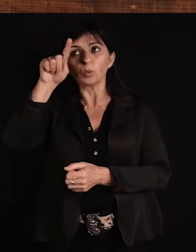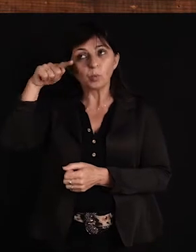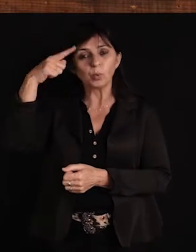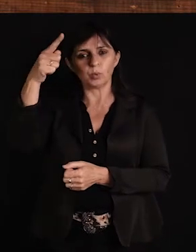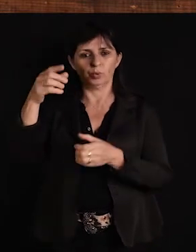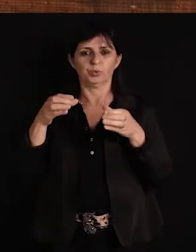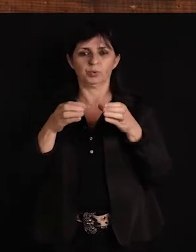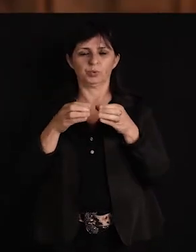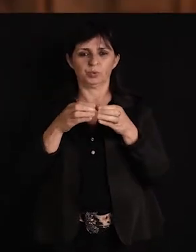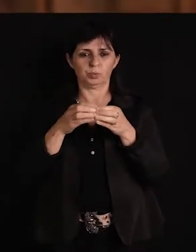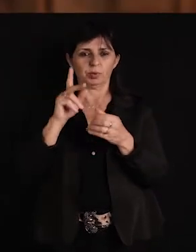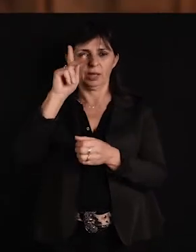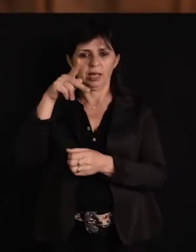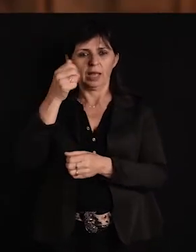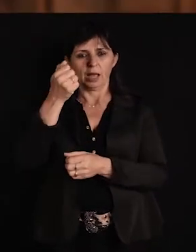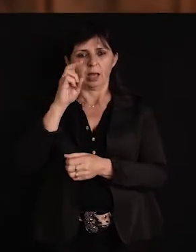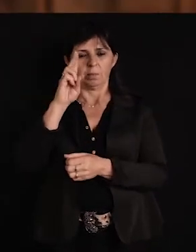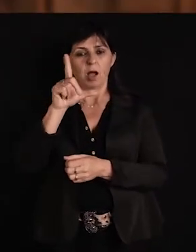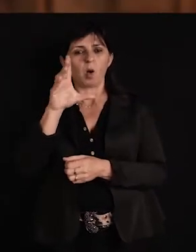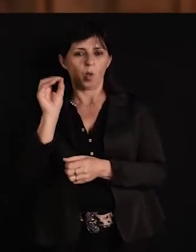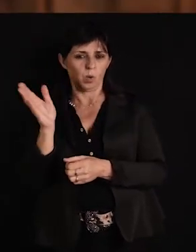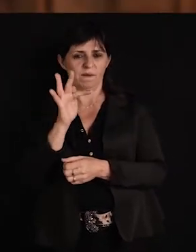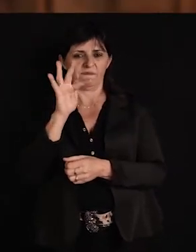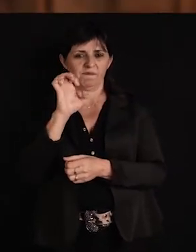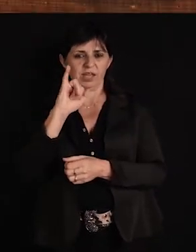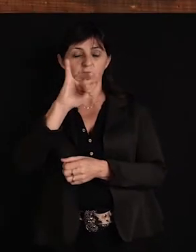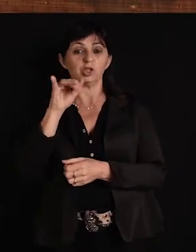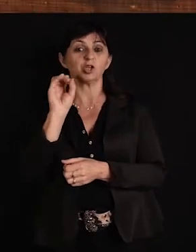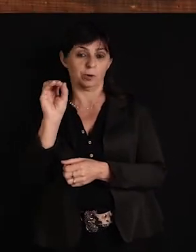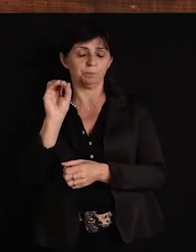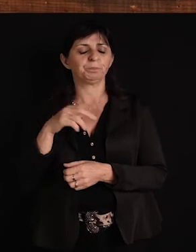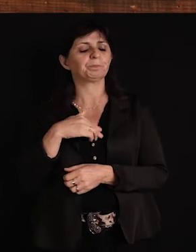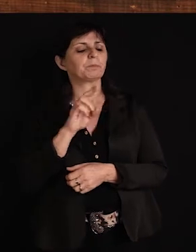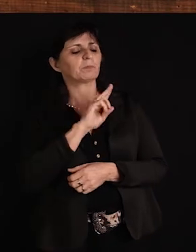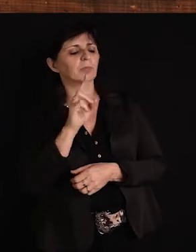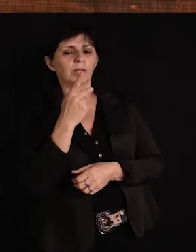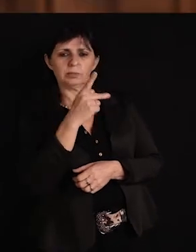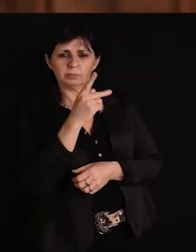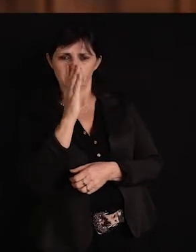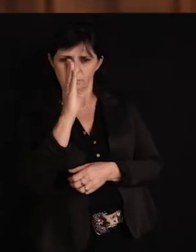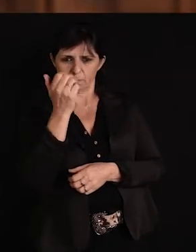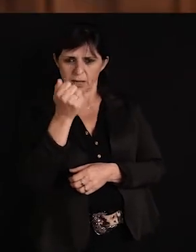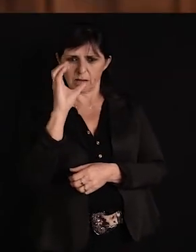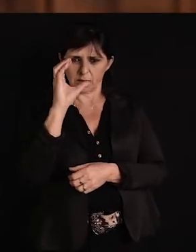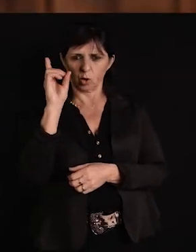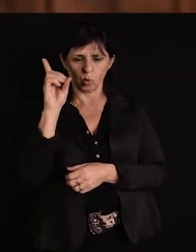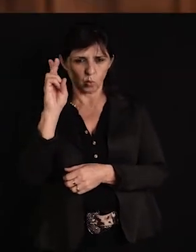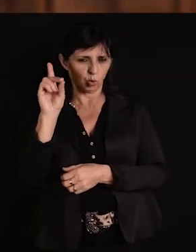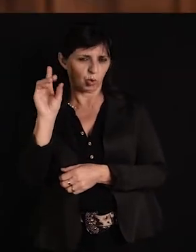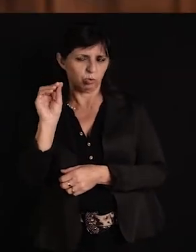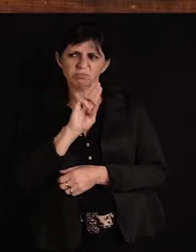abraço pra ele, que é o Paulo Feijó. E o Bakudo, então, ele tem o nome dele é Jefferson Pereira Gamin. O apelido é Bakudo.